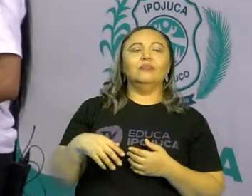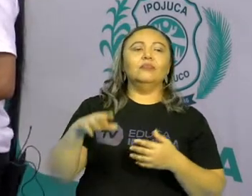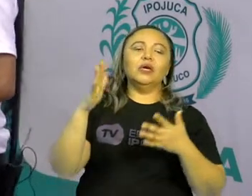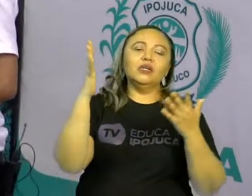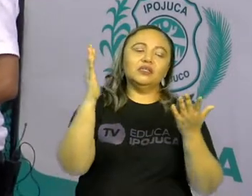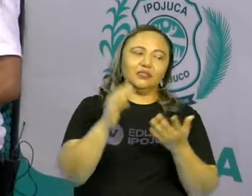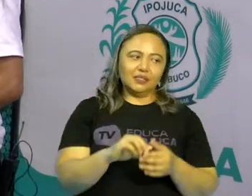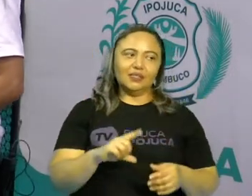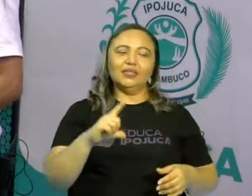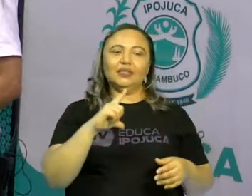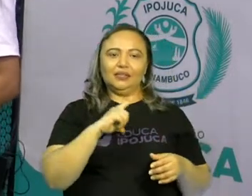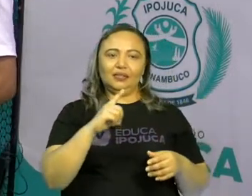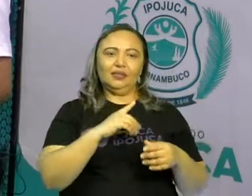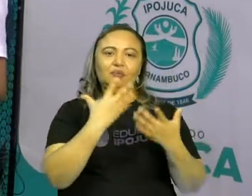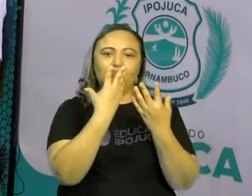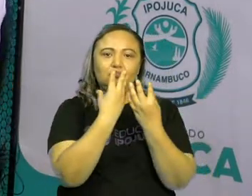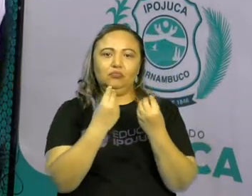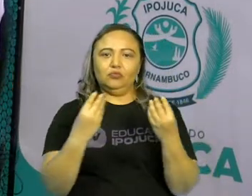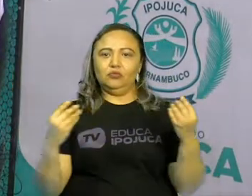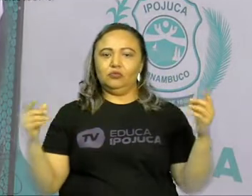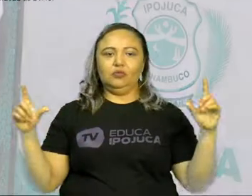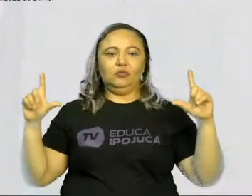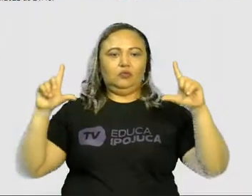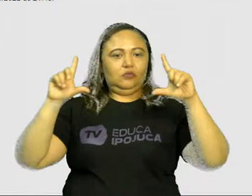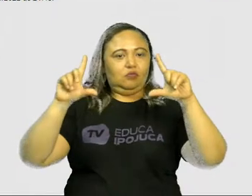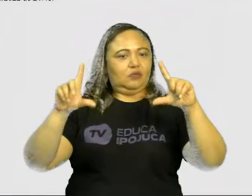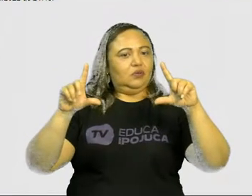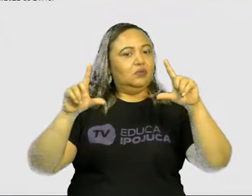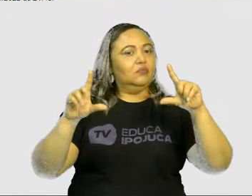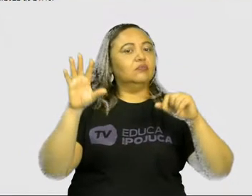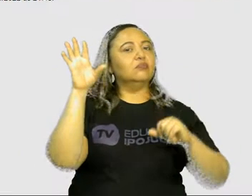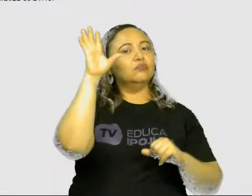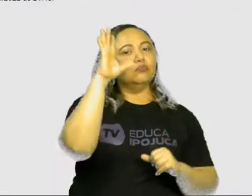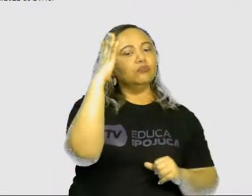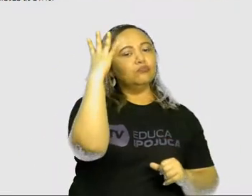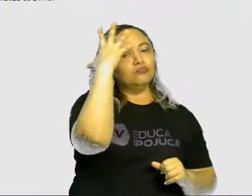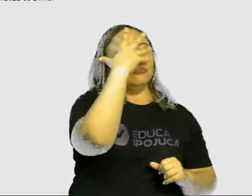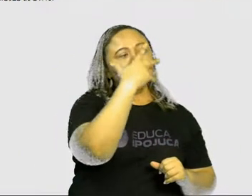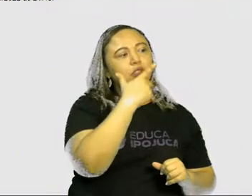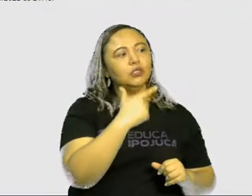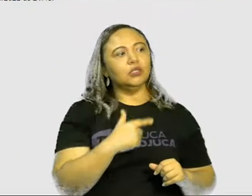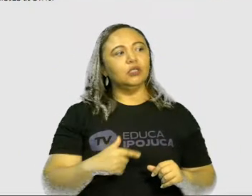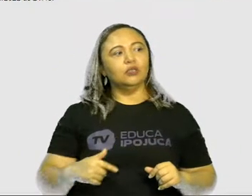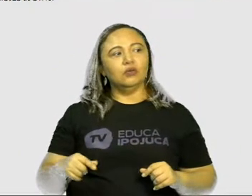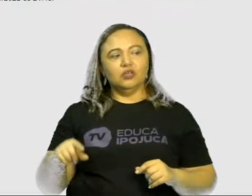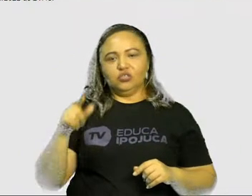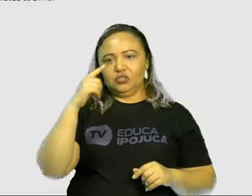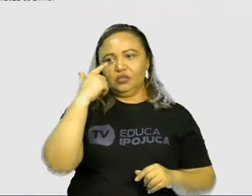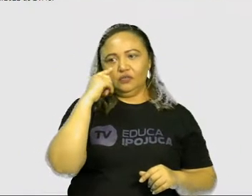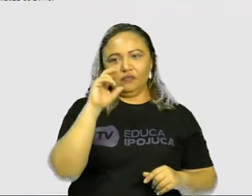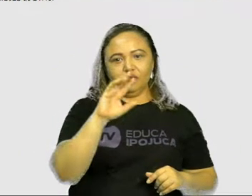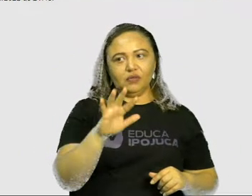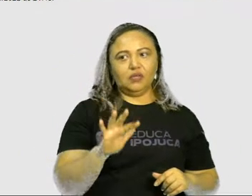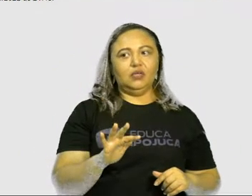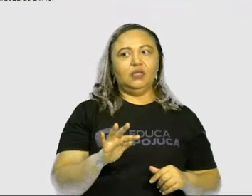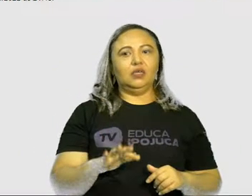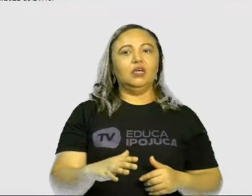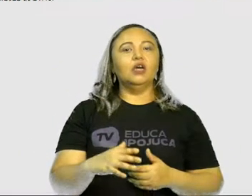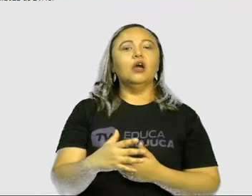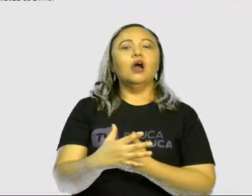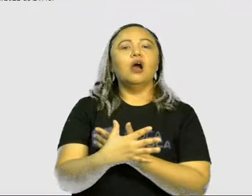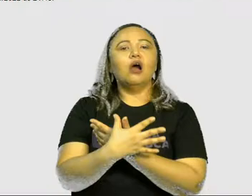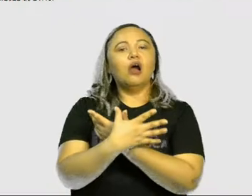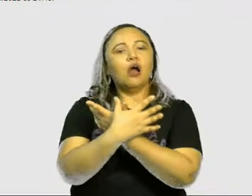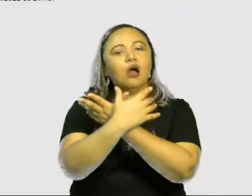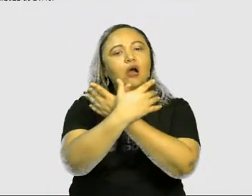dá para entender que aquilo ali é um quadro que alguém pintou, tem uma imagem. Aqui é um beija-frô que usou a